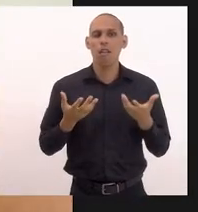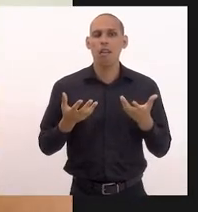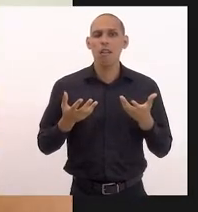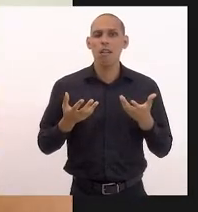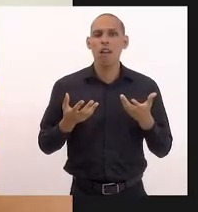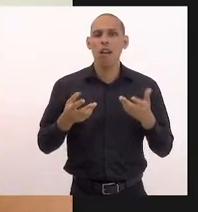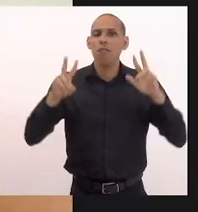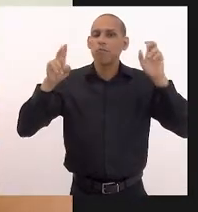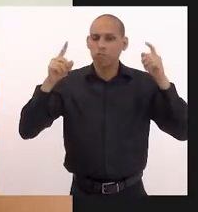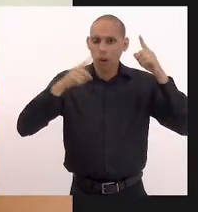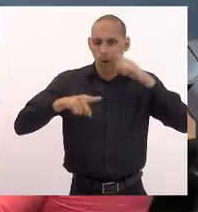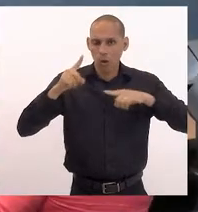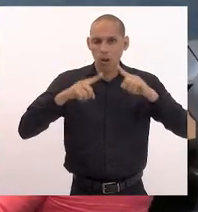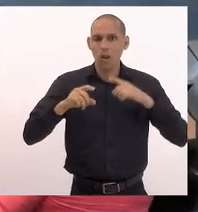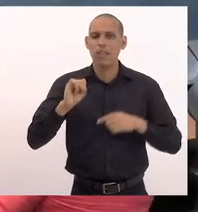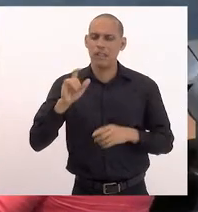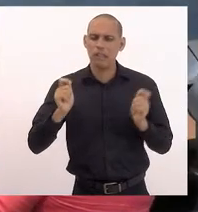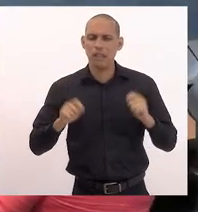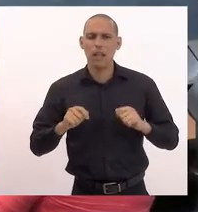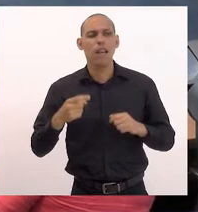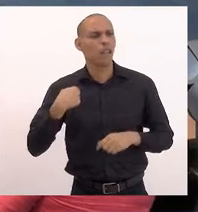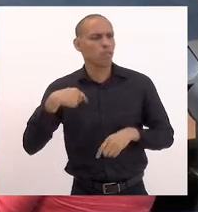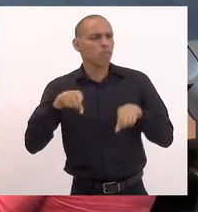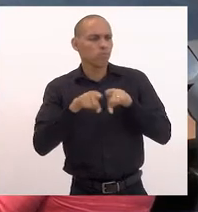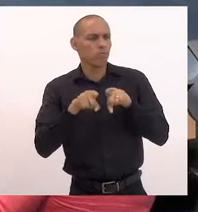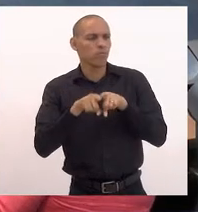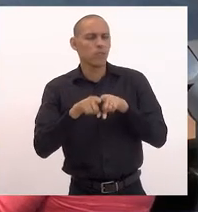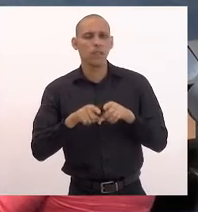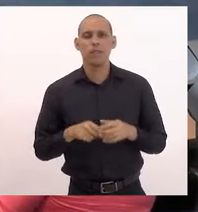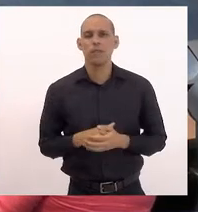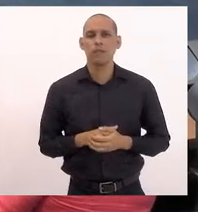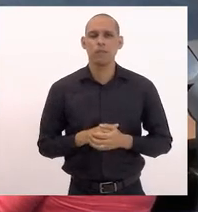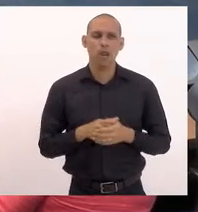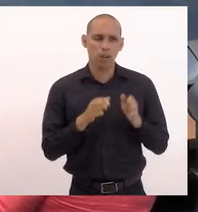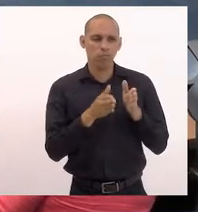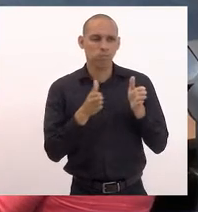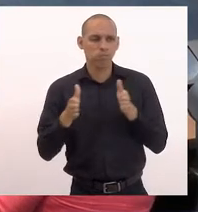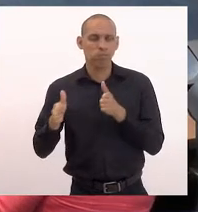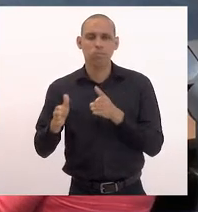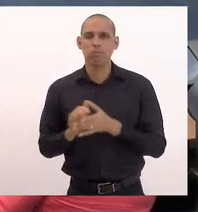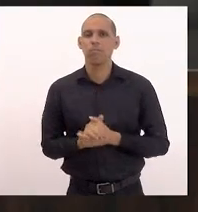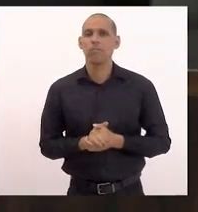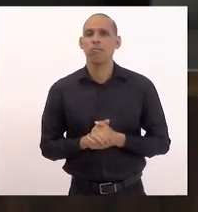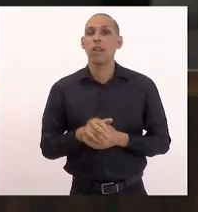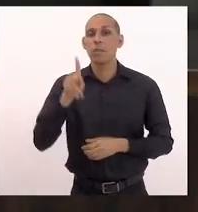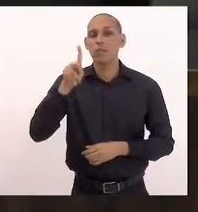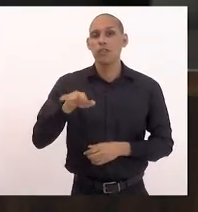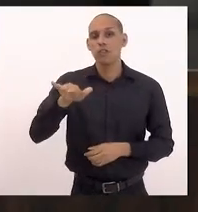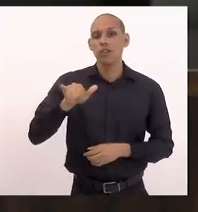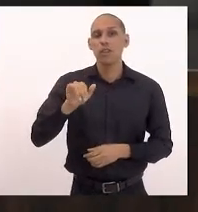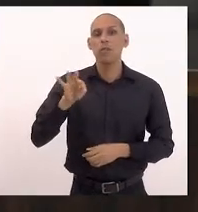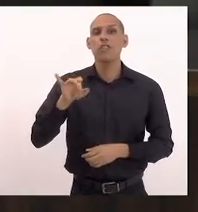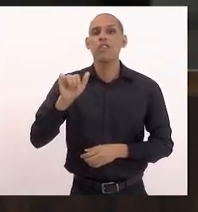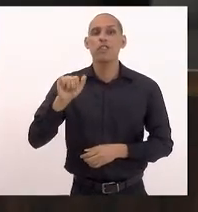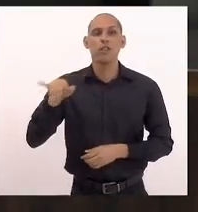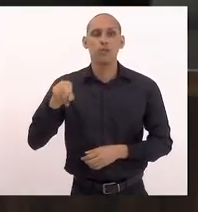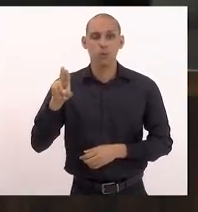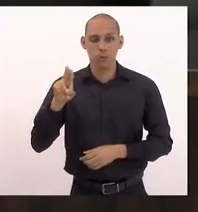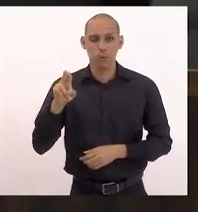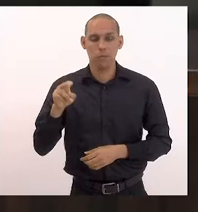possível. Ok. Eu também, presidente, pela ordem. A presidência chama a deputada Tia Ju